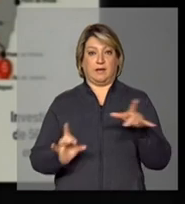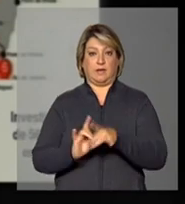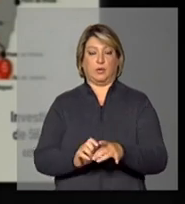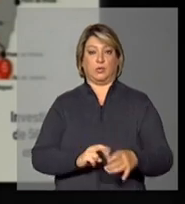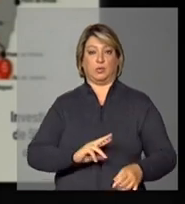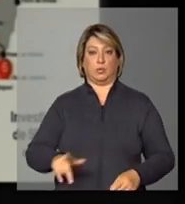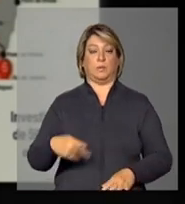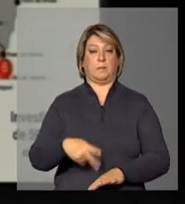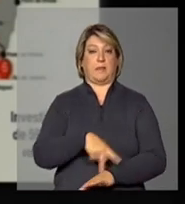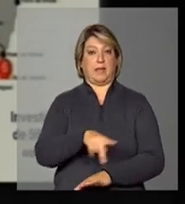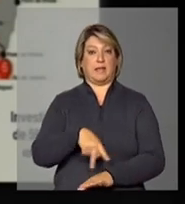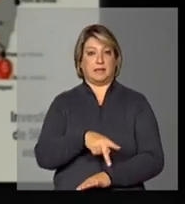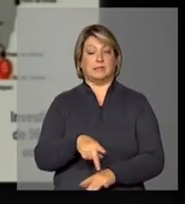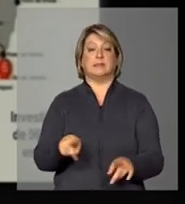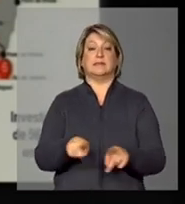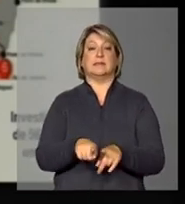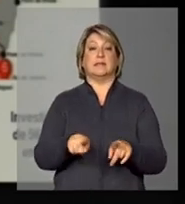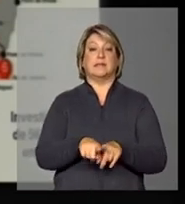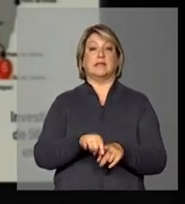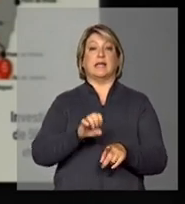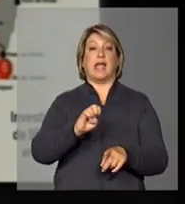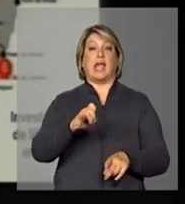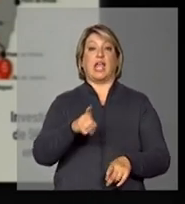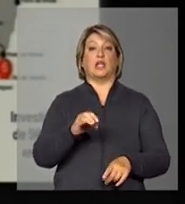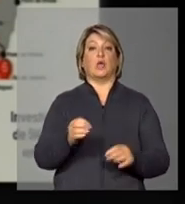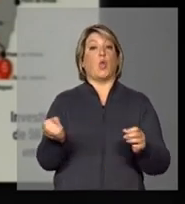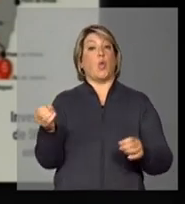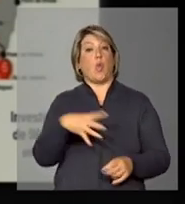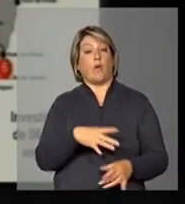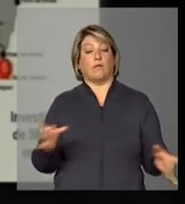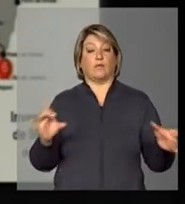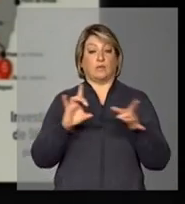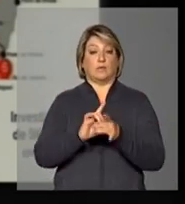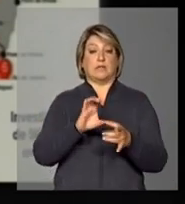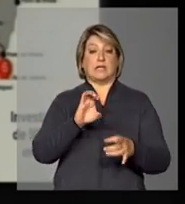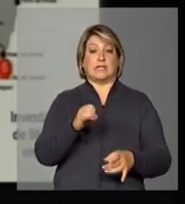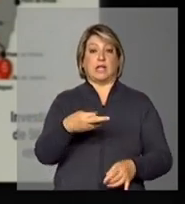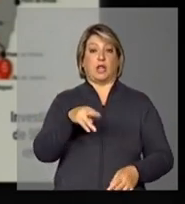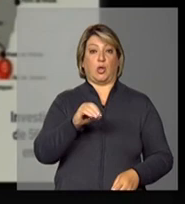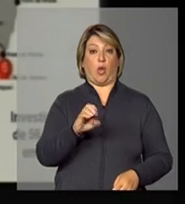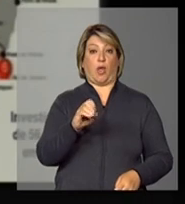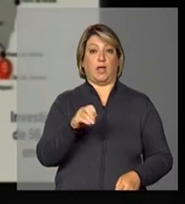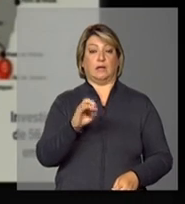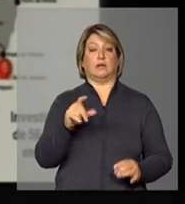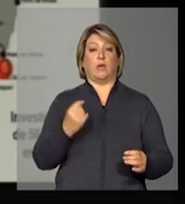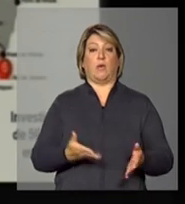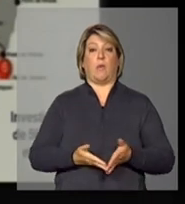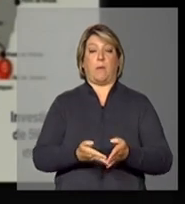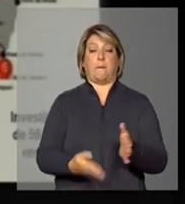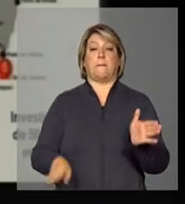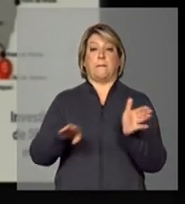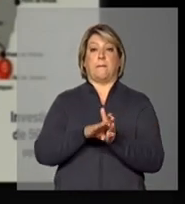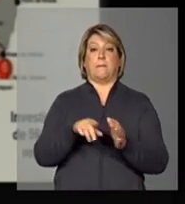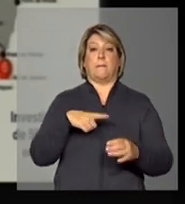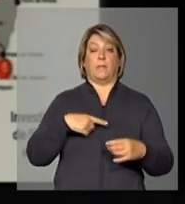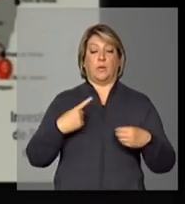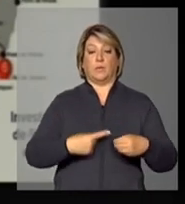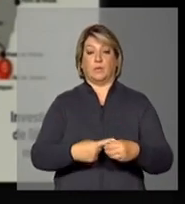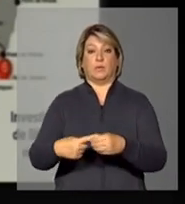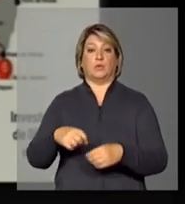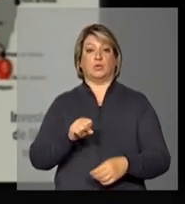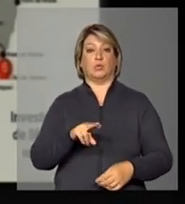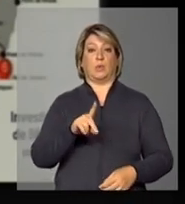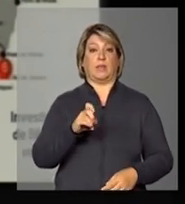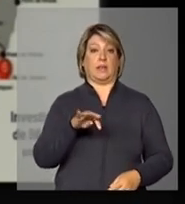e eixos novos integrando do centro-oeste aos portos do sudeste e um eixo novo